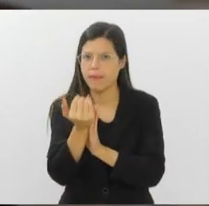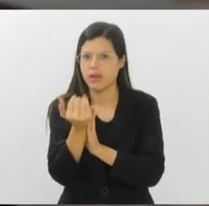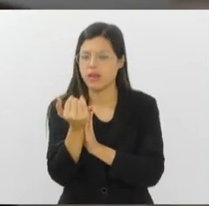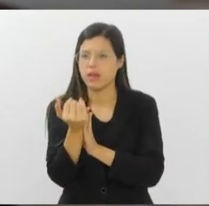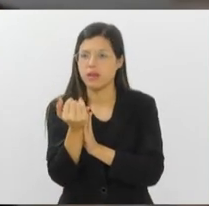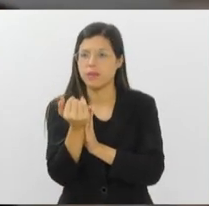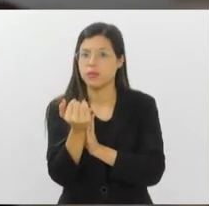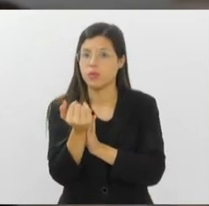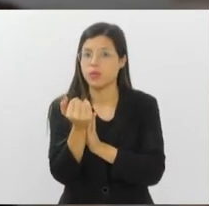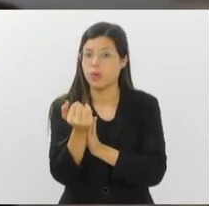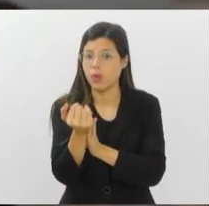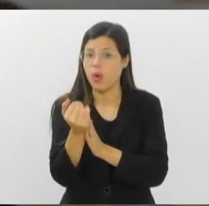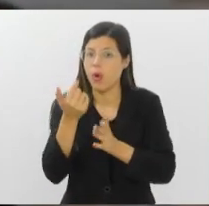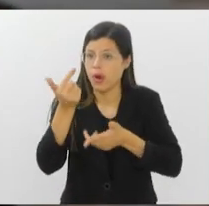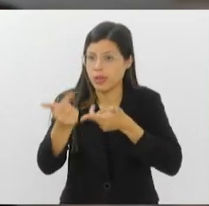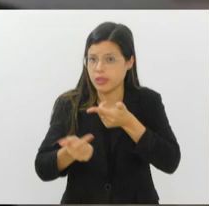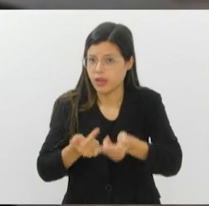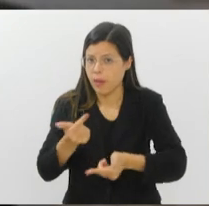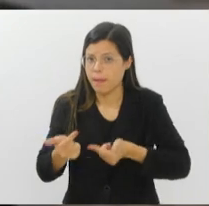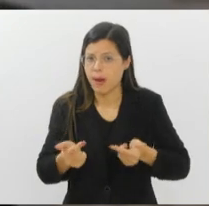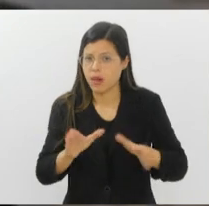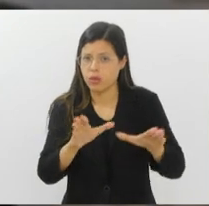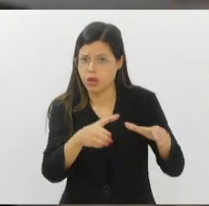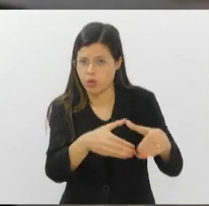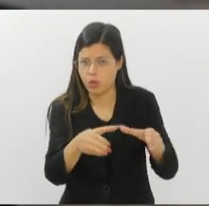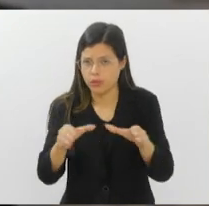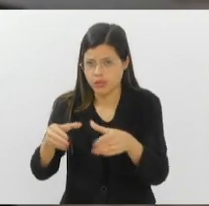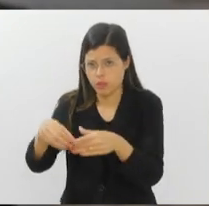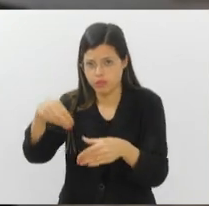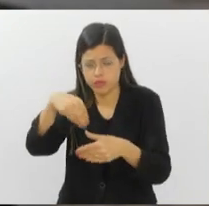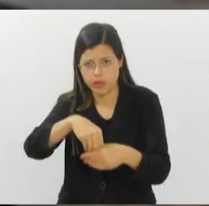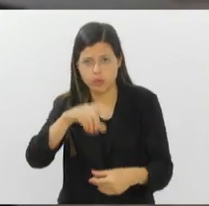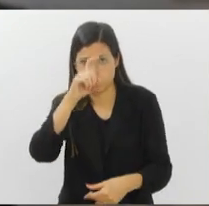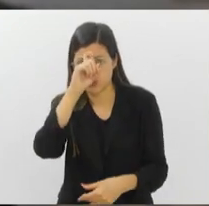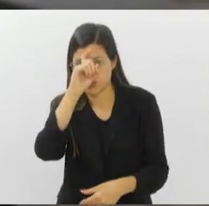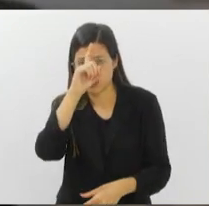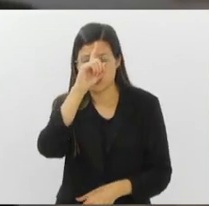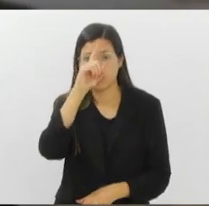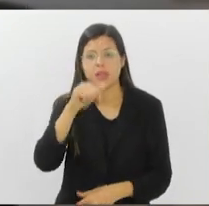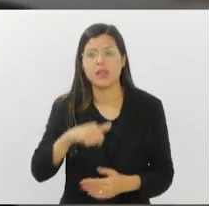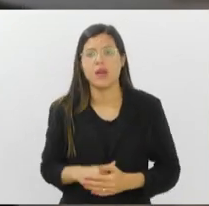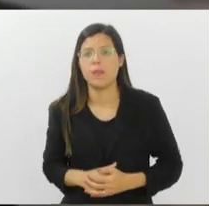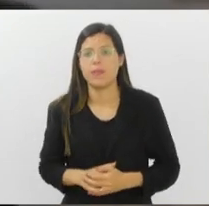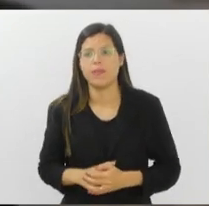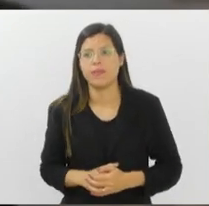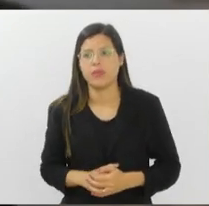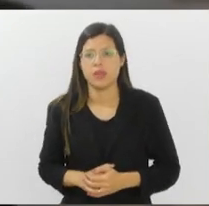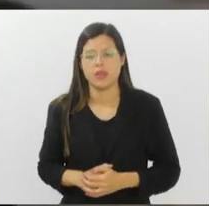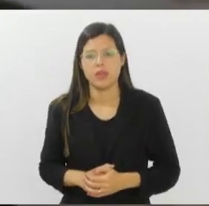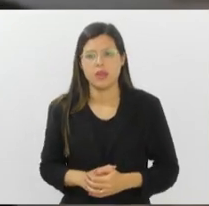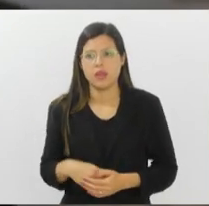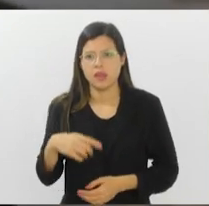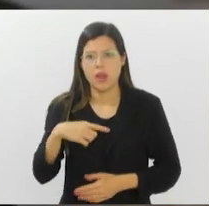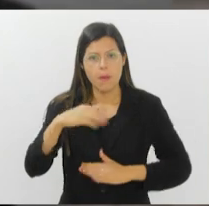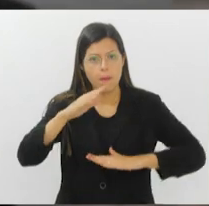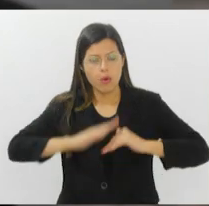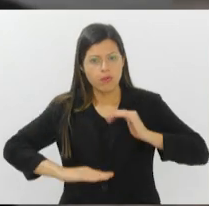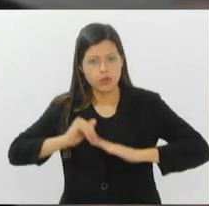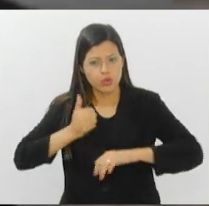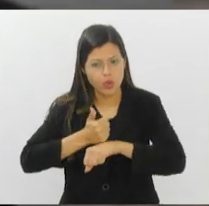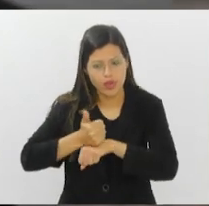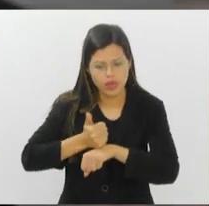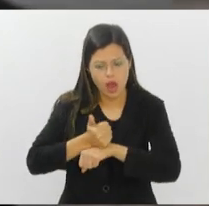graças ao trabalho das comissões intrahospitalares que estão nos hospitais, que são compostas por profissionais